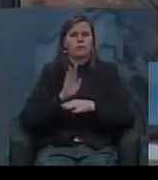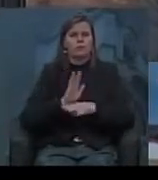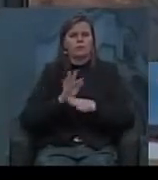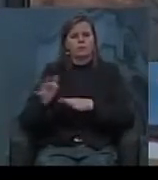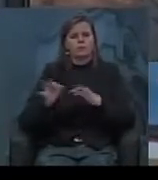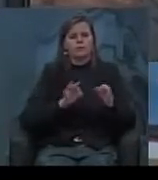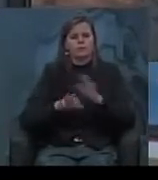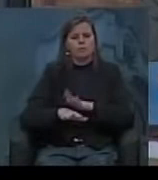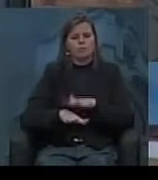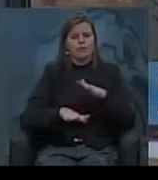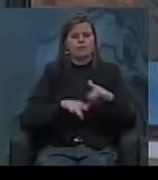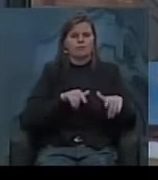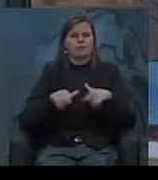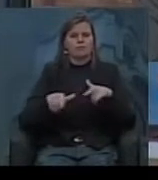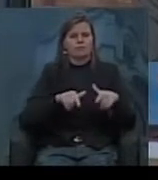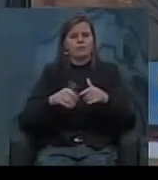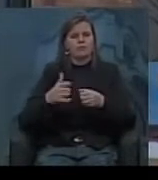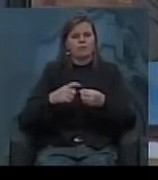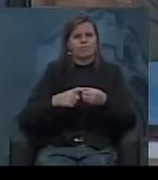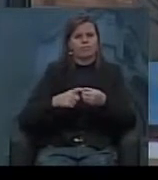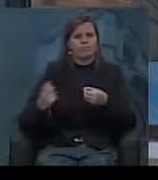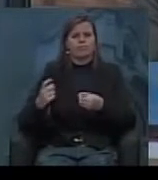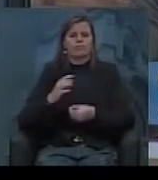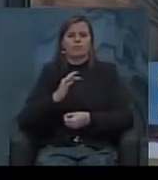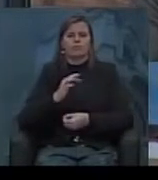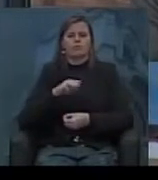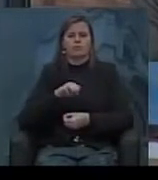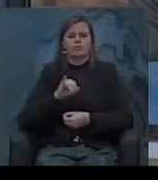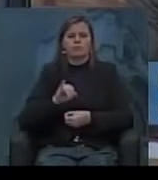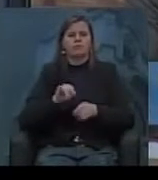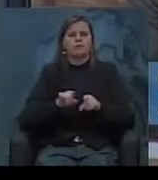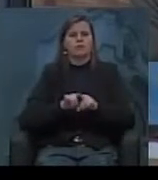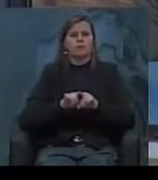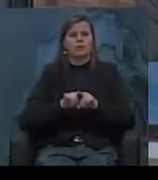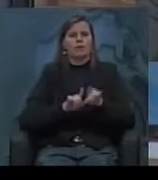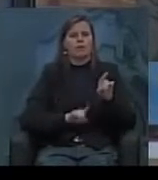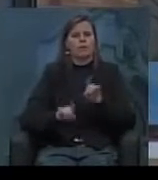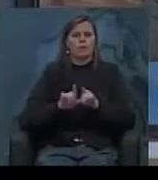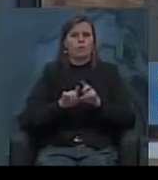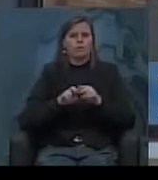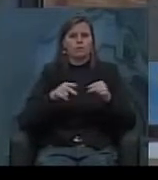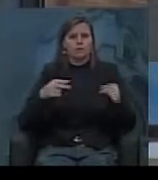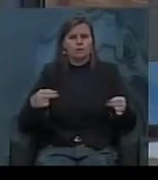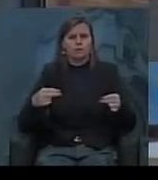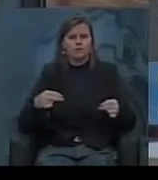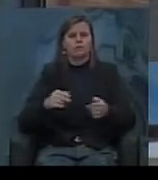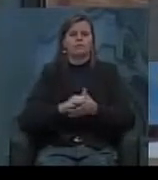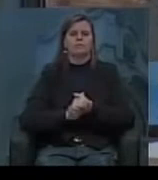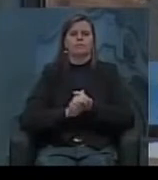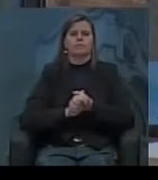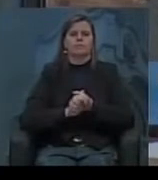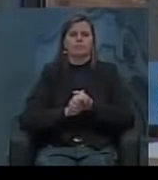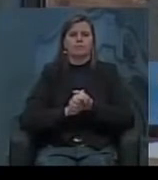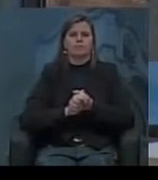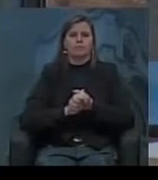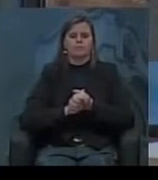trabalhista, no sentido de rompimento com a FMI e algumas questões nesse sentido.